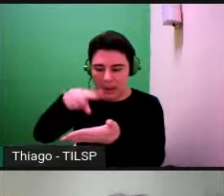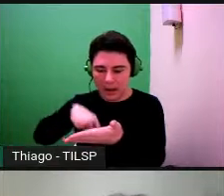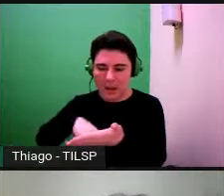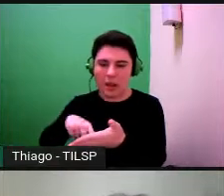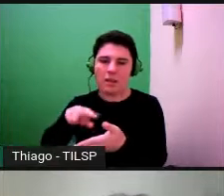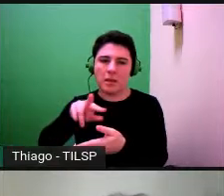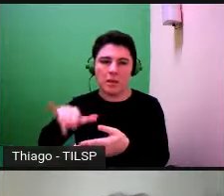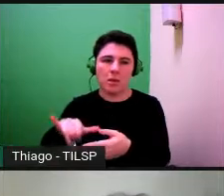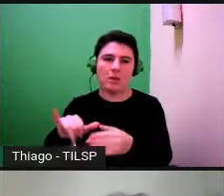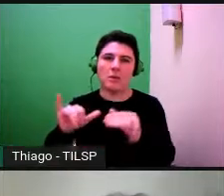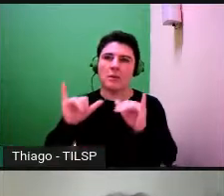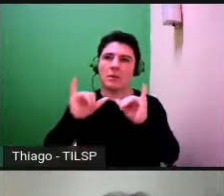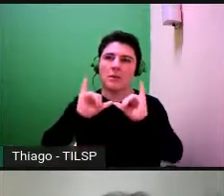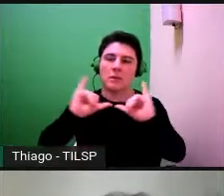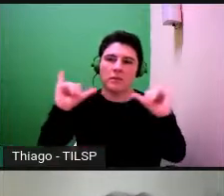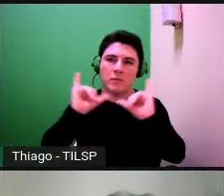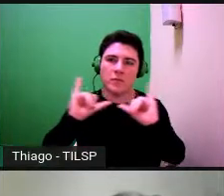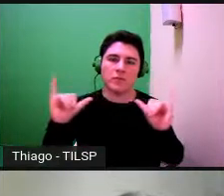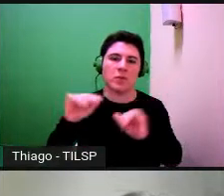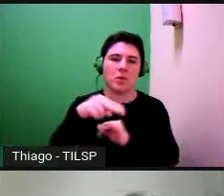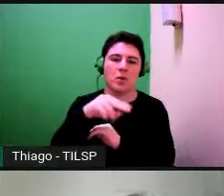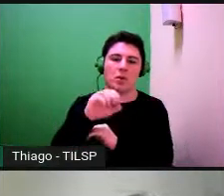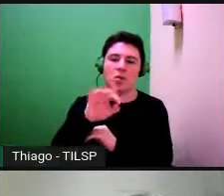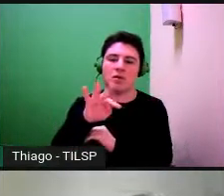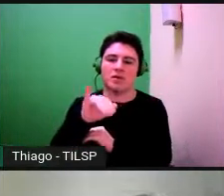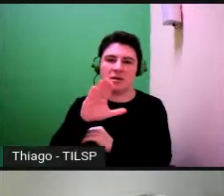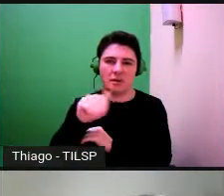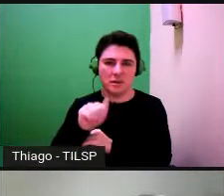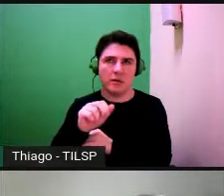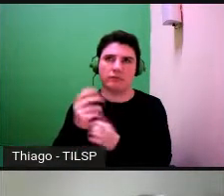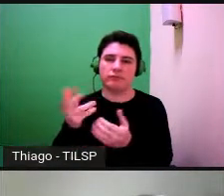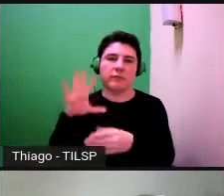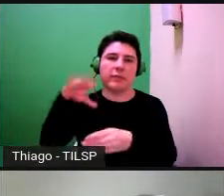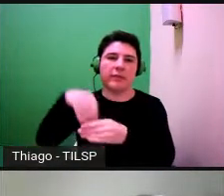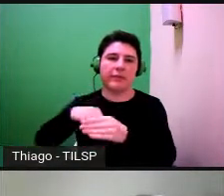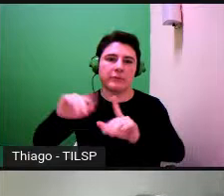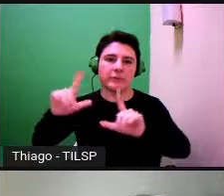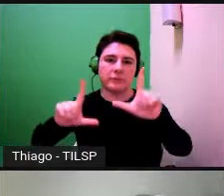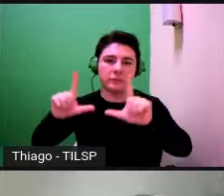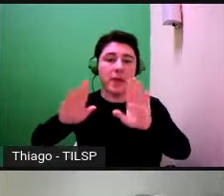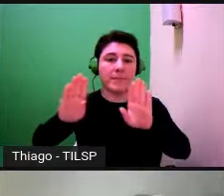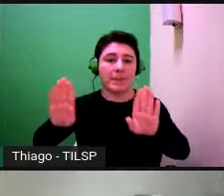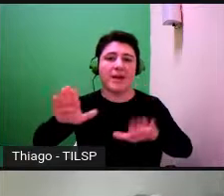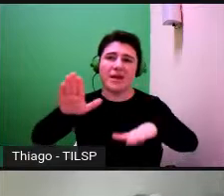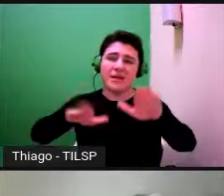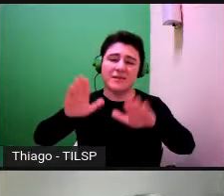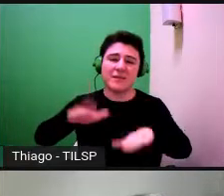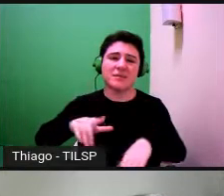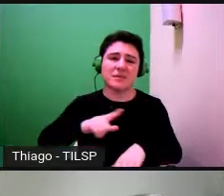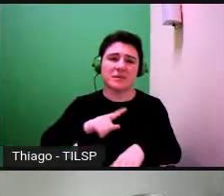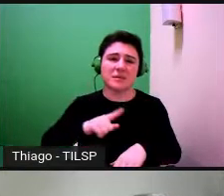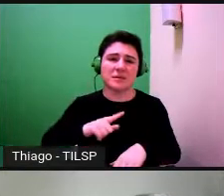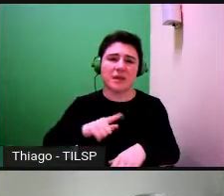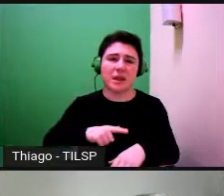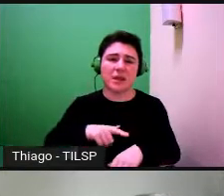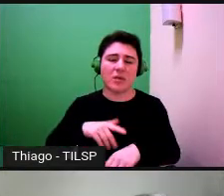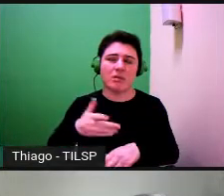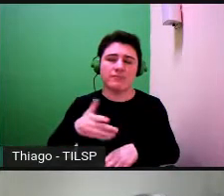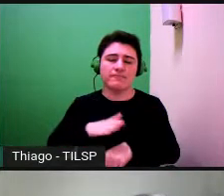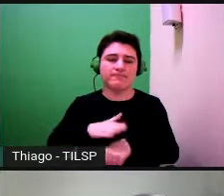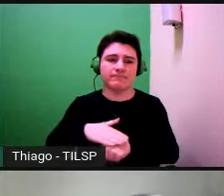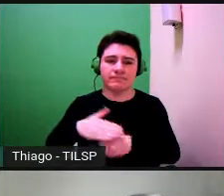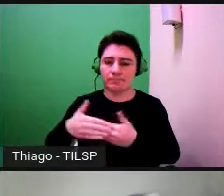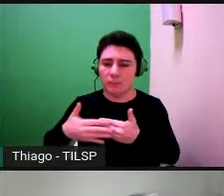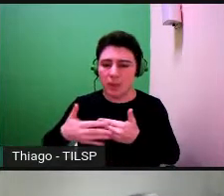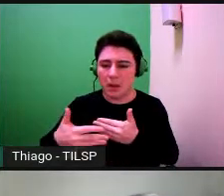reportagem numa entrevista etc na imprensa mas que às vezes há um caminho mais longo que é que é um texto